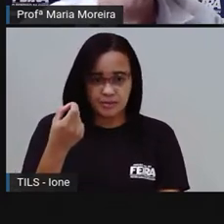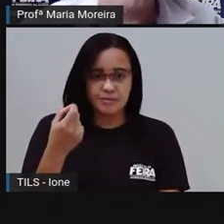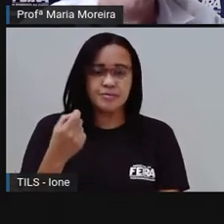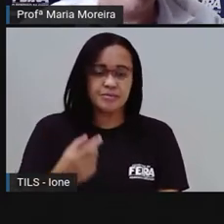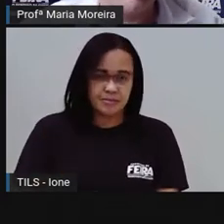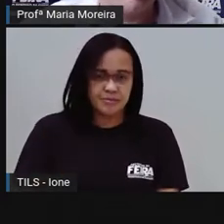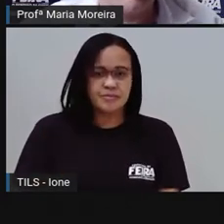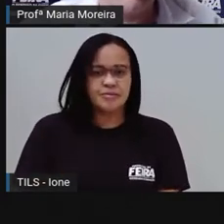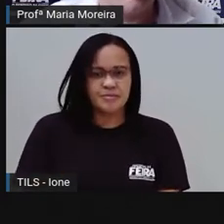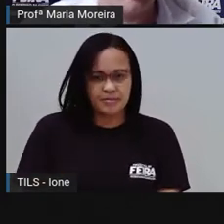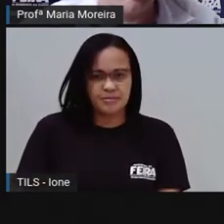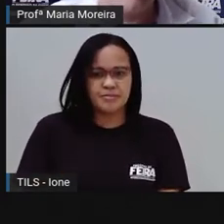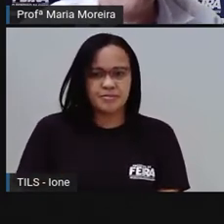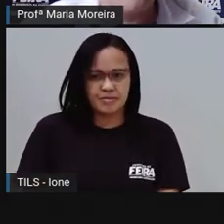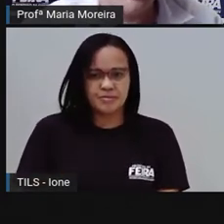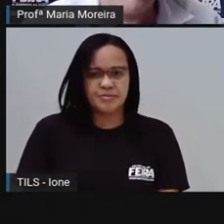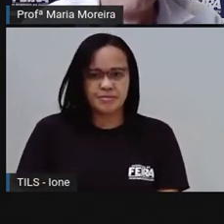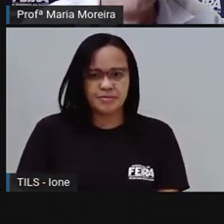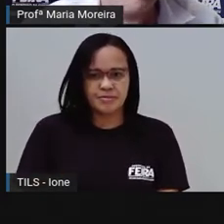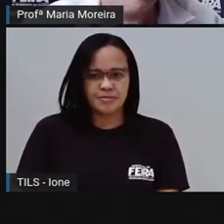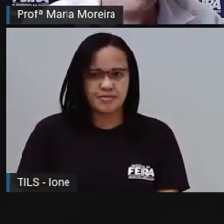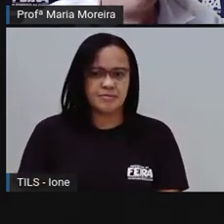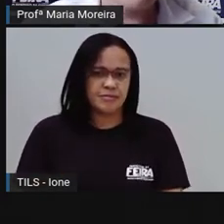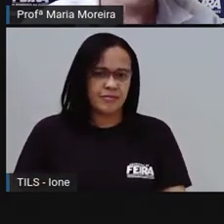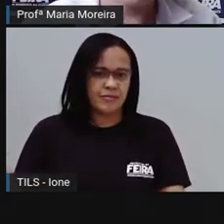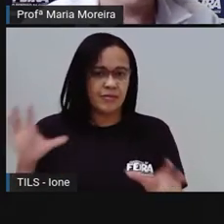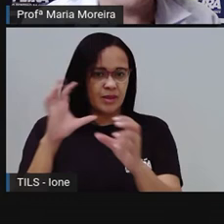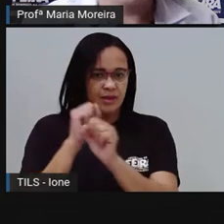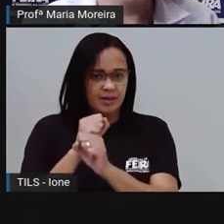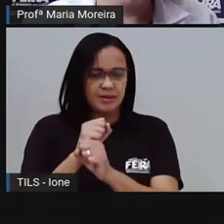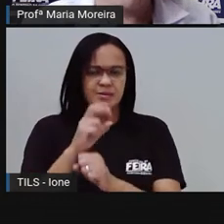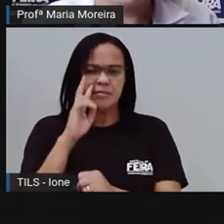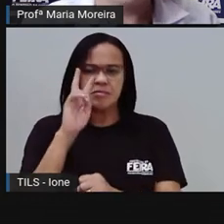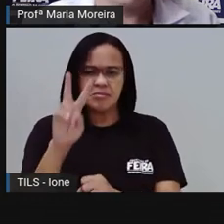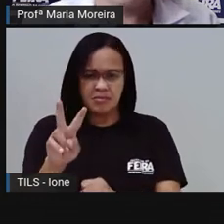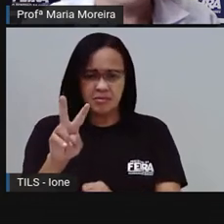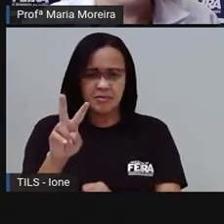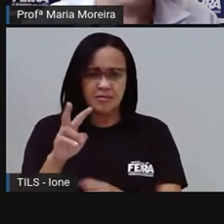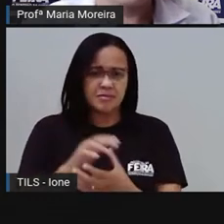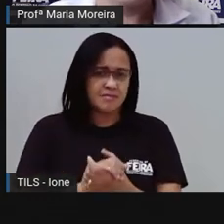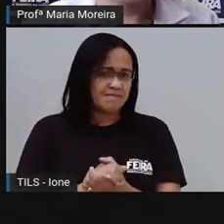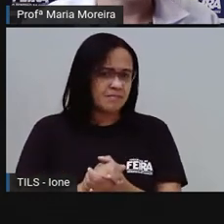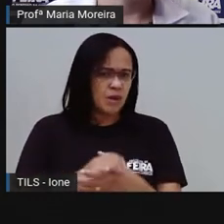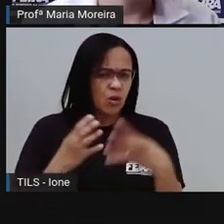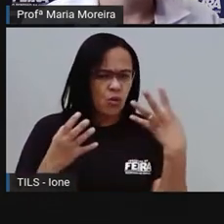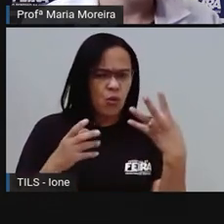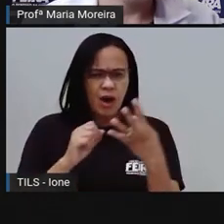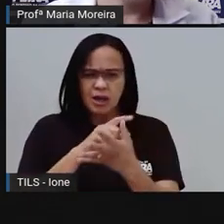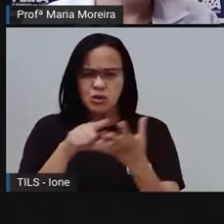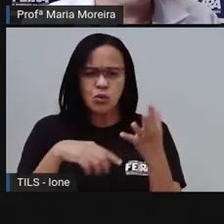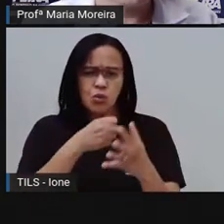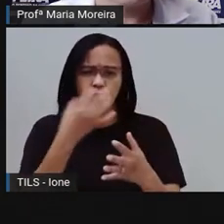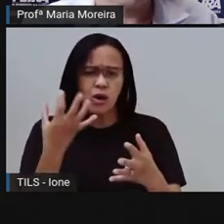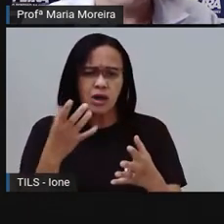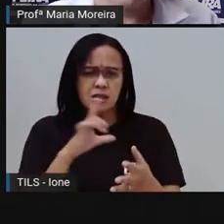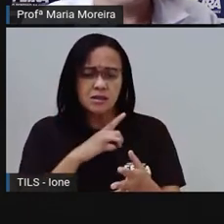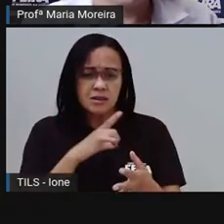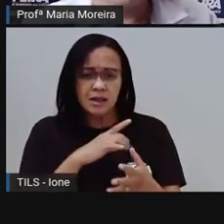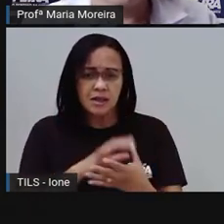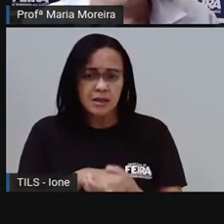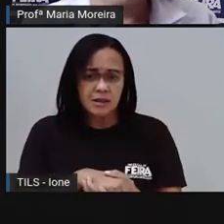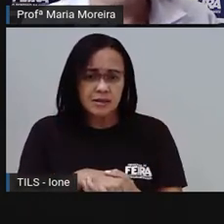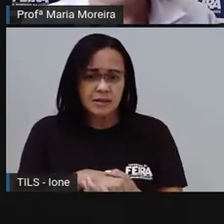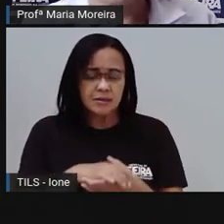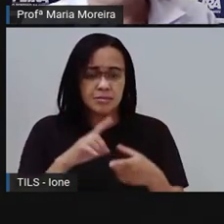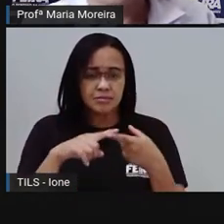vinte, ó. Mas, se vocês olharem, eu tenho quatro aqui quantas vezes? Quantas vezes aparece o quatro